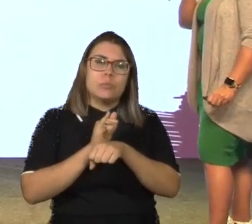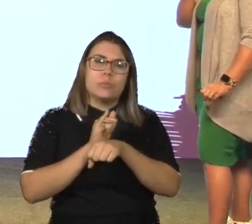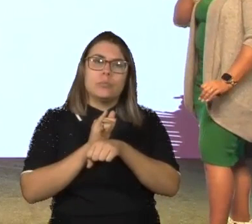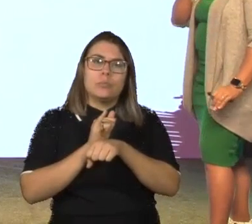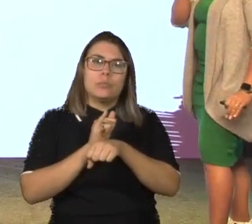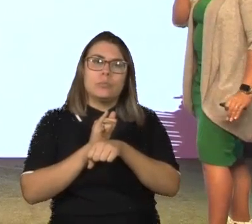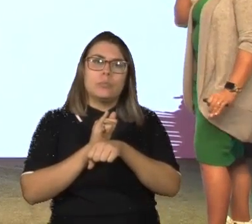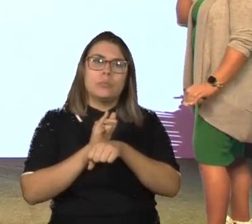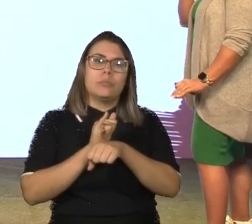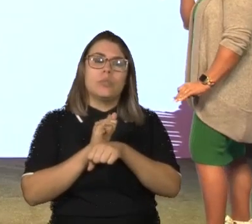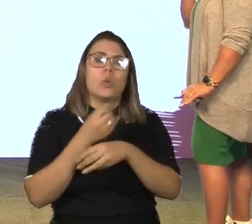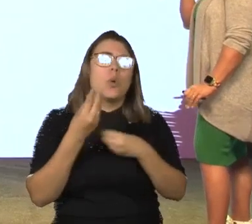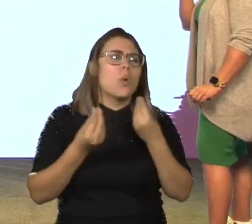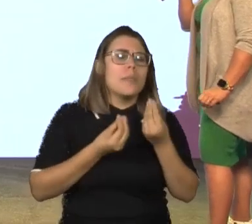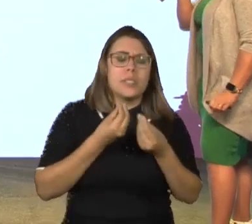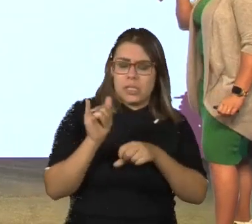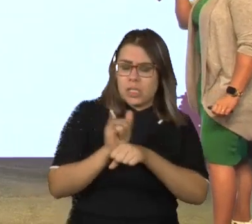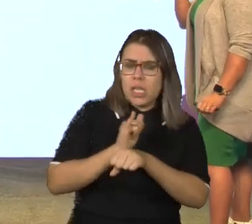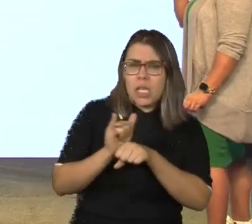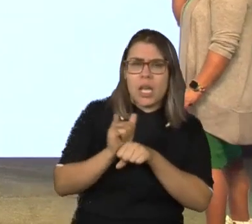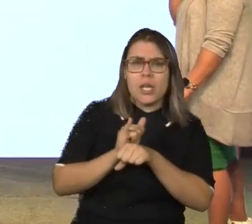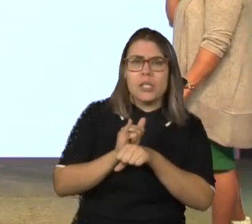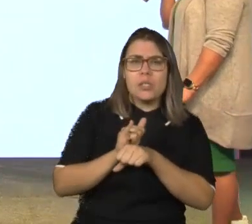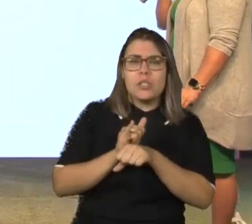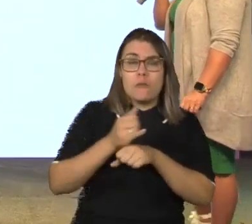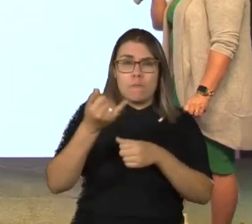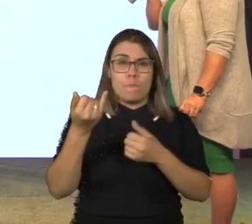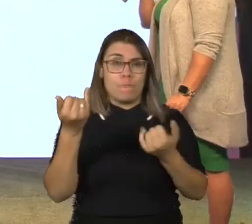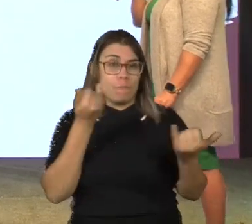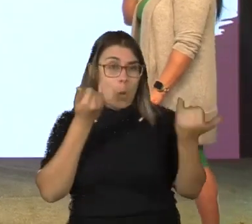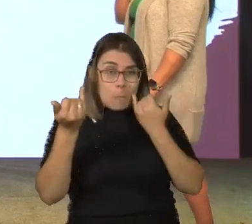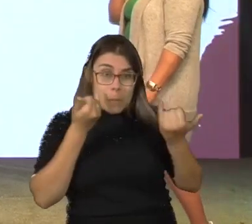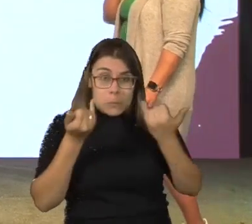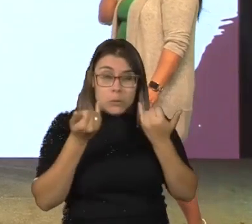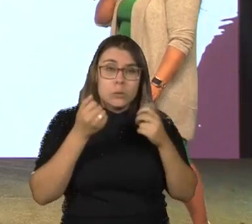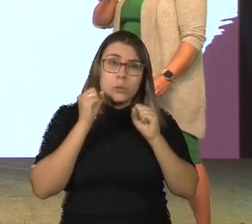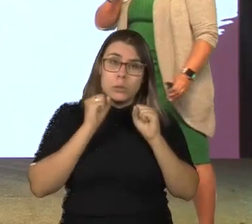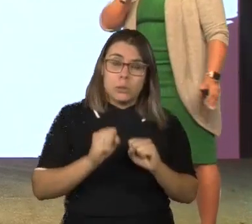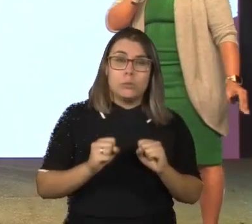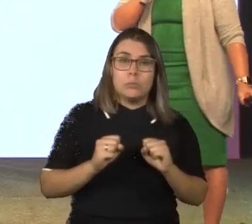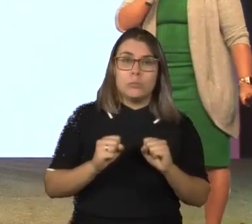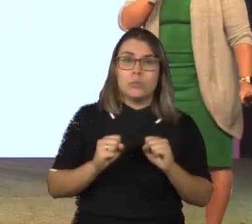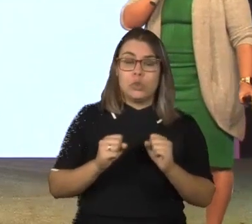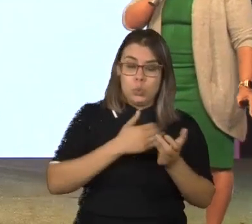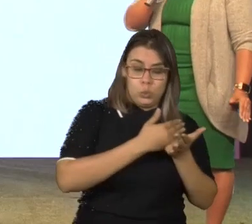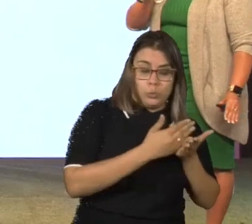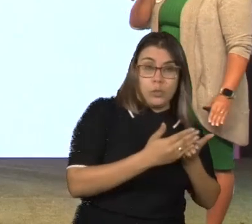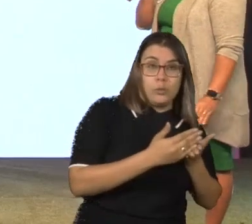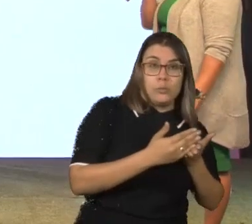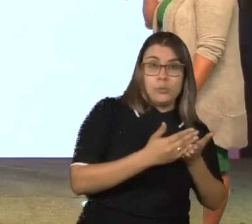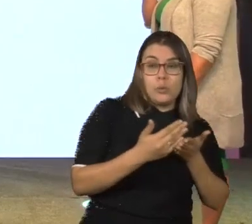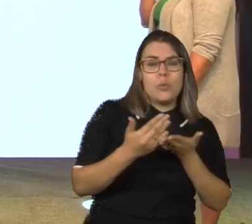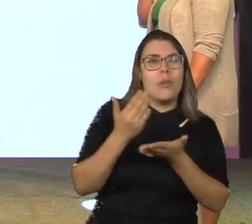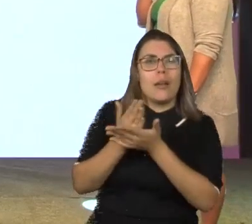materiais de uso estratégico, onde tem informações que possam estruturar o início e o